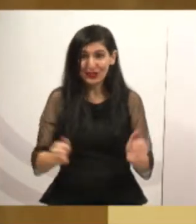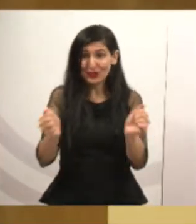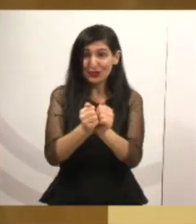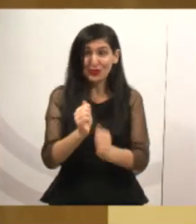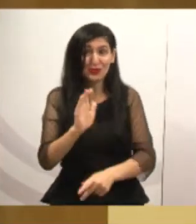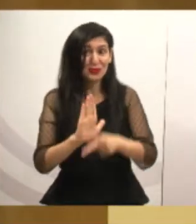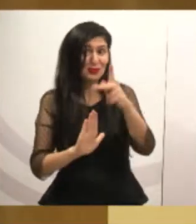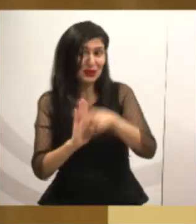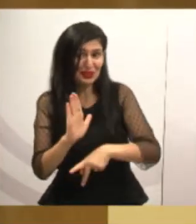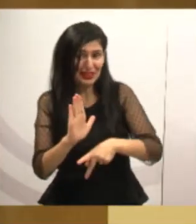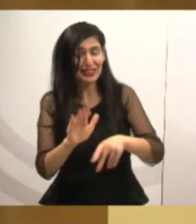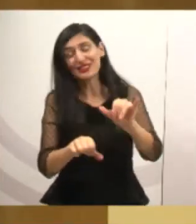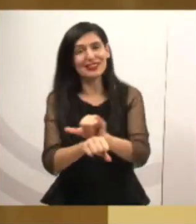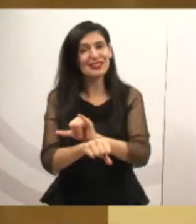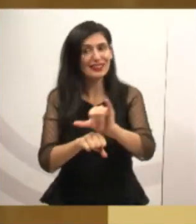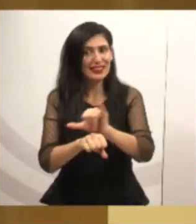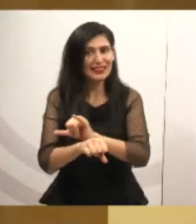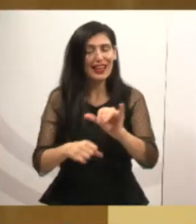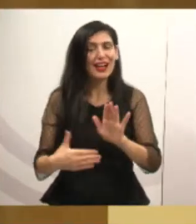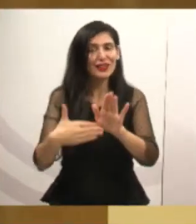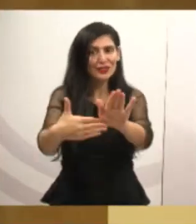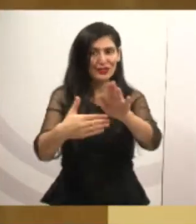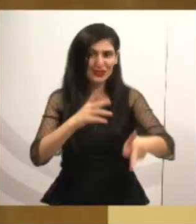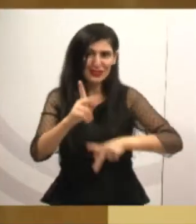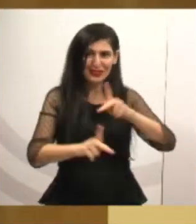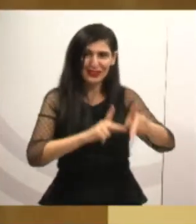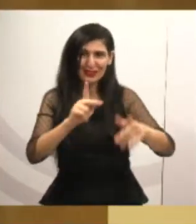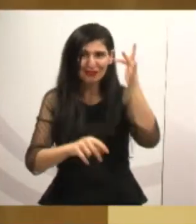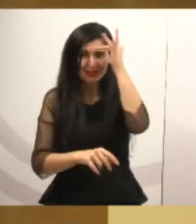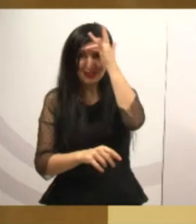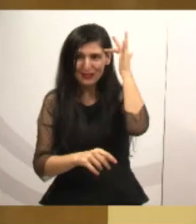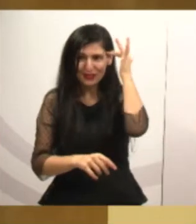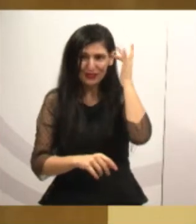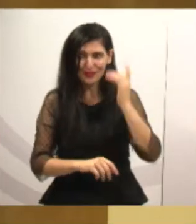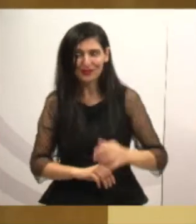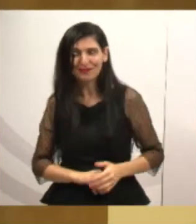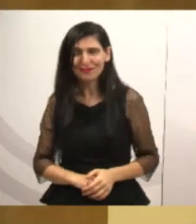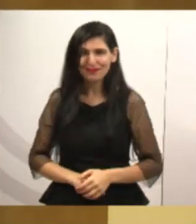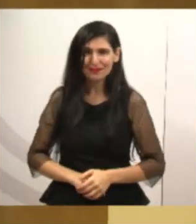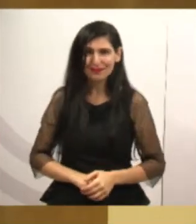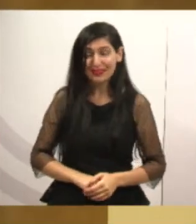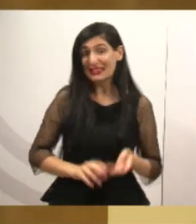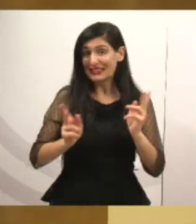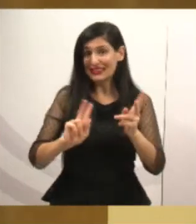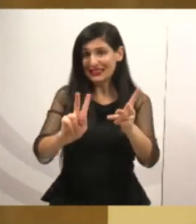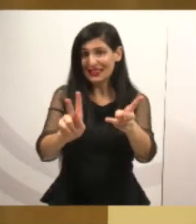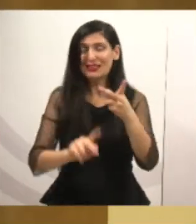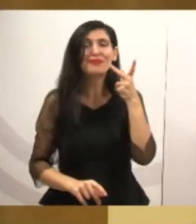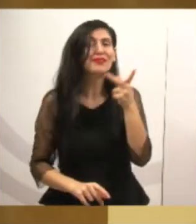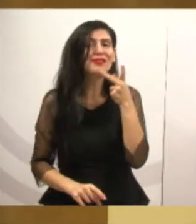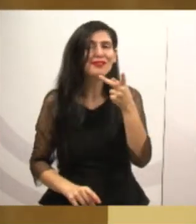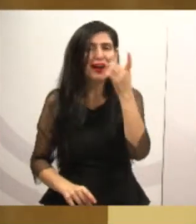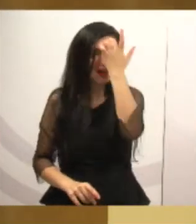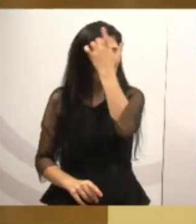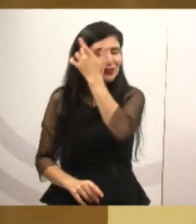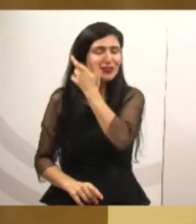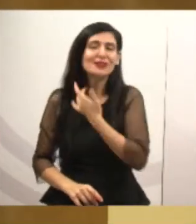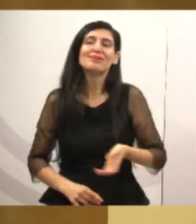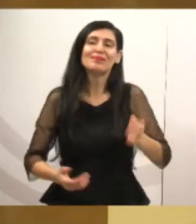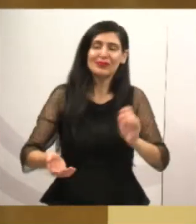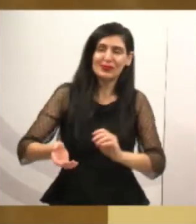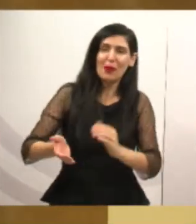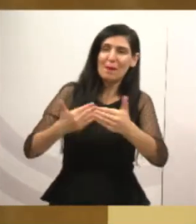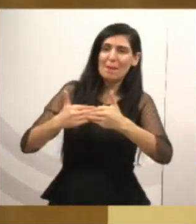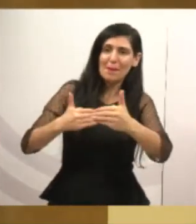projetos que precisa, que interessa o povo, que interessa a população. E eu sempre digo, muitas vezes, época de